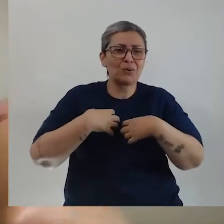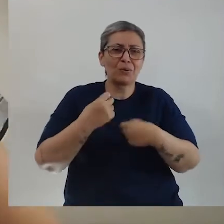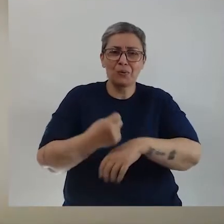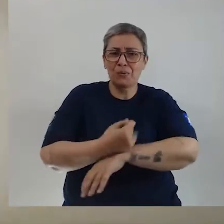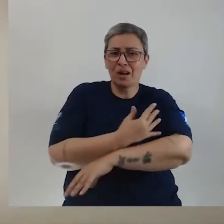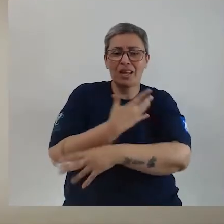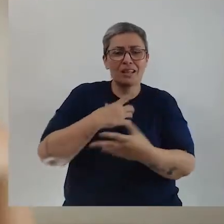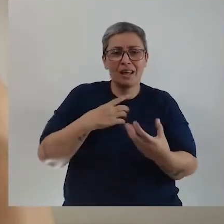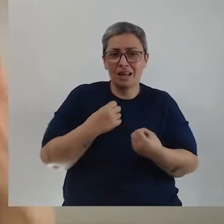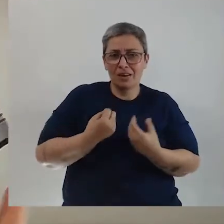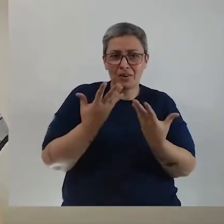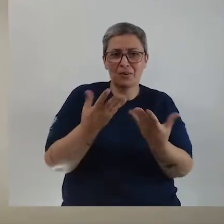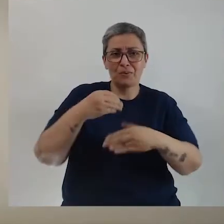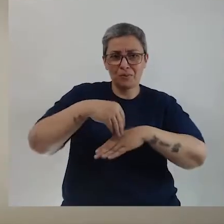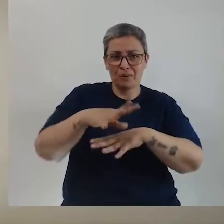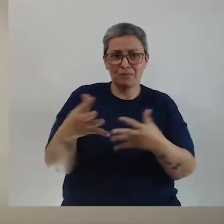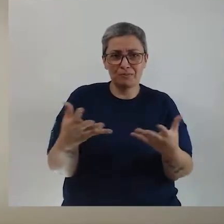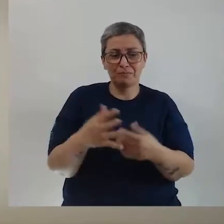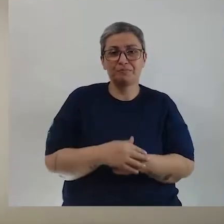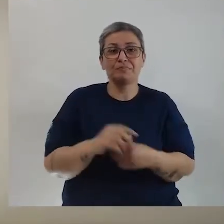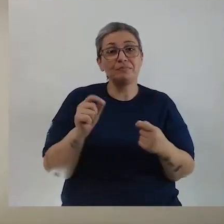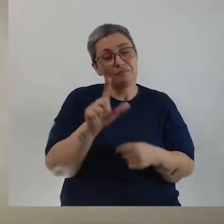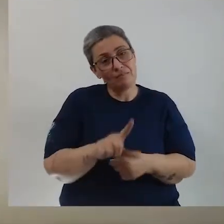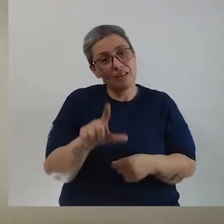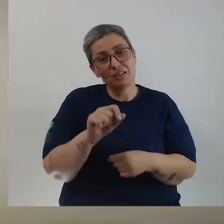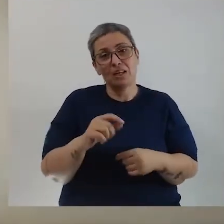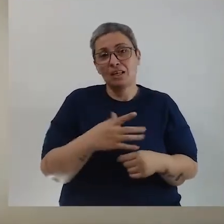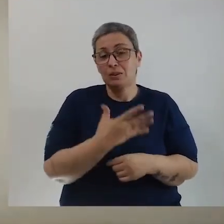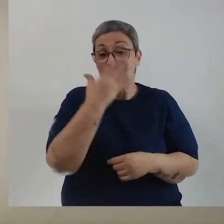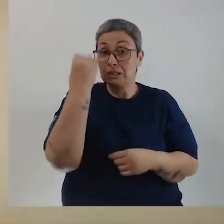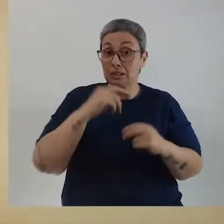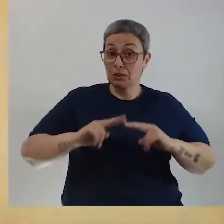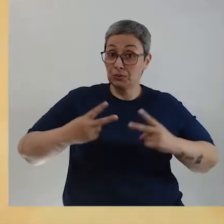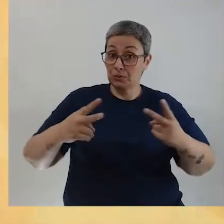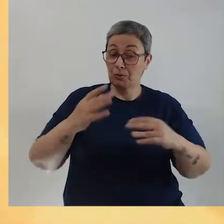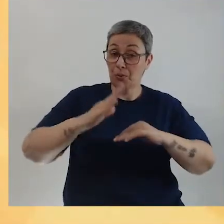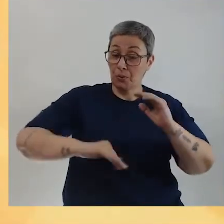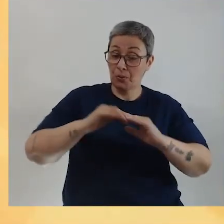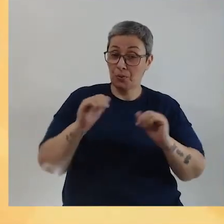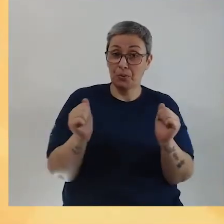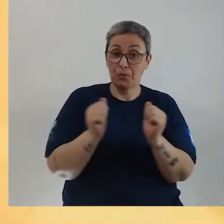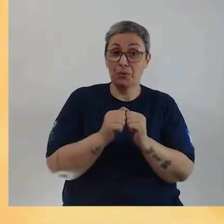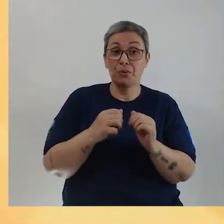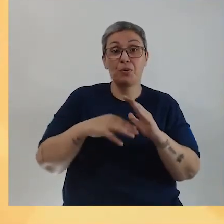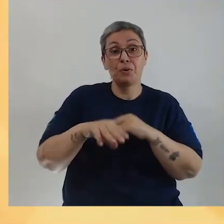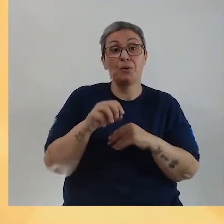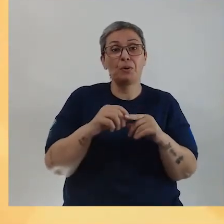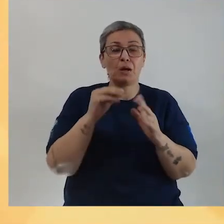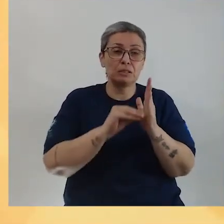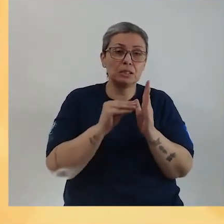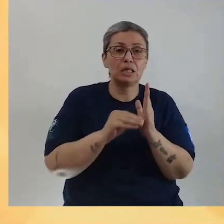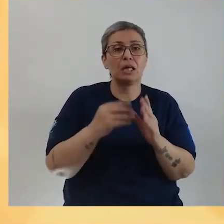sensações, da emoção que está transmitindo aí para ela, tá? E, claro, não deixe de compartilhar a sua atividade com a gente